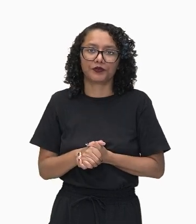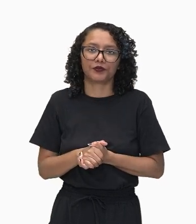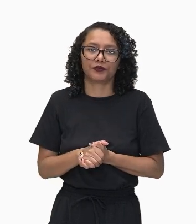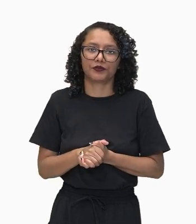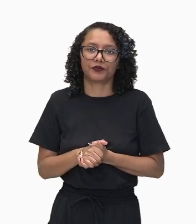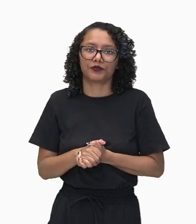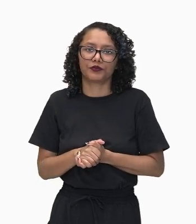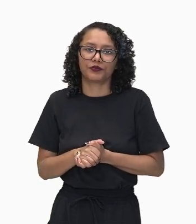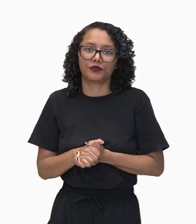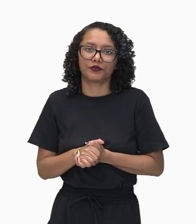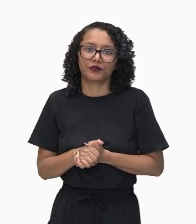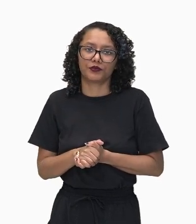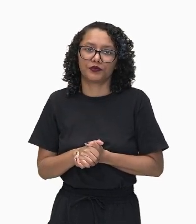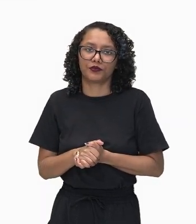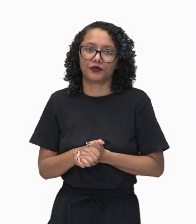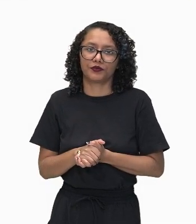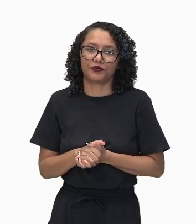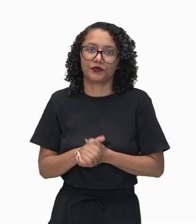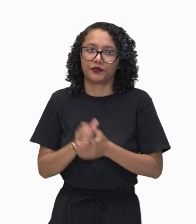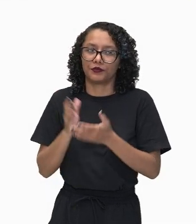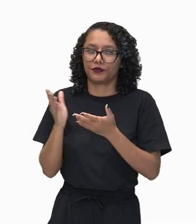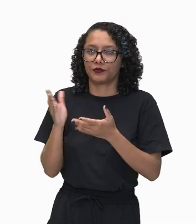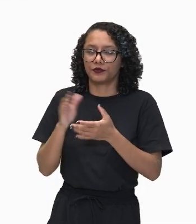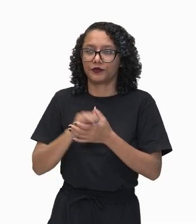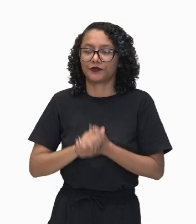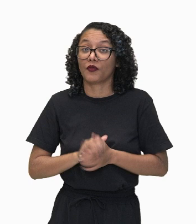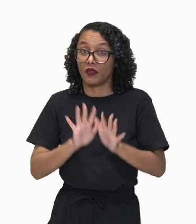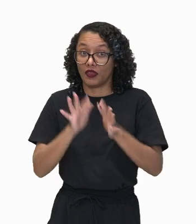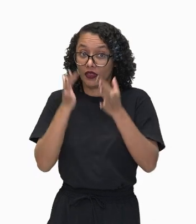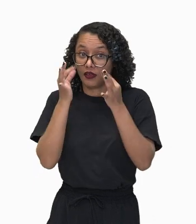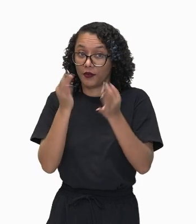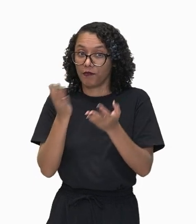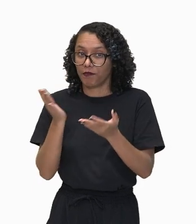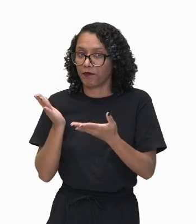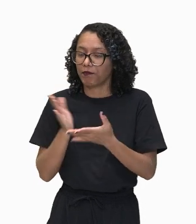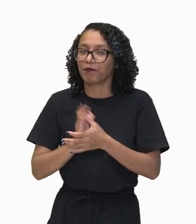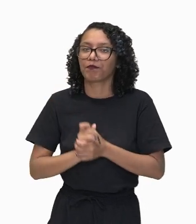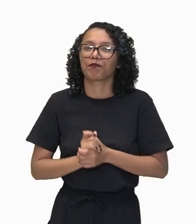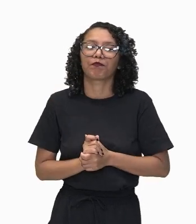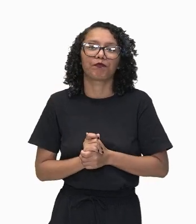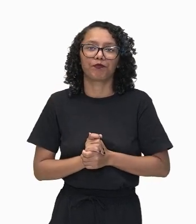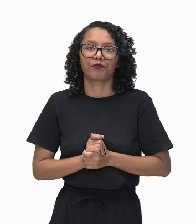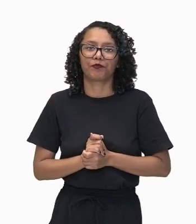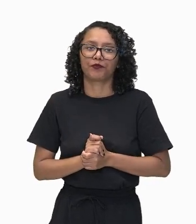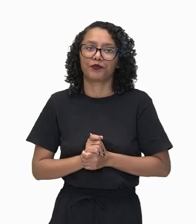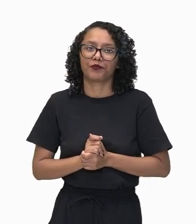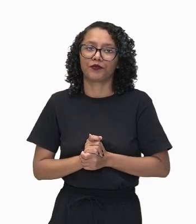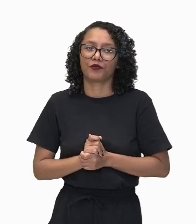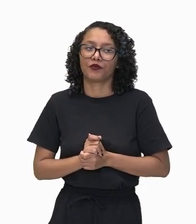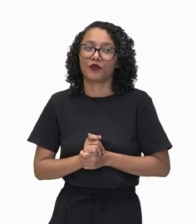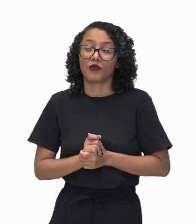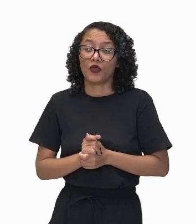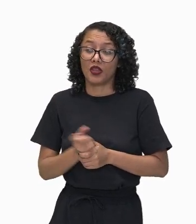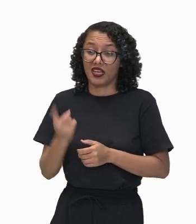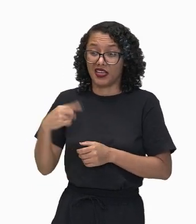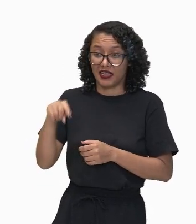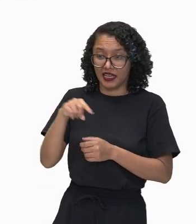trazer alguns sentidos? Vamos lá. Preste atenção. Olha só. Temos aí, ó. Eles queriam sair.